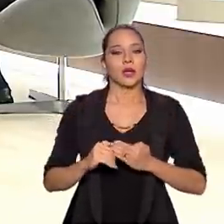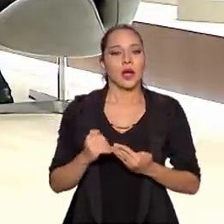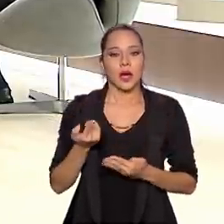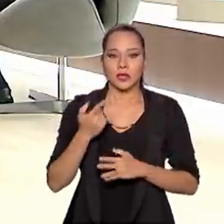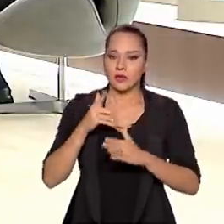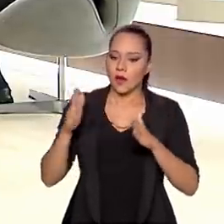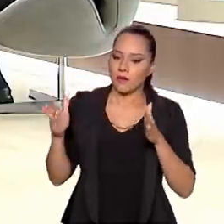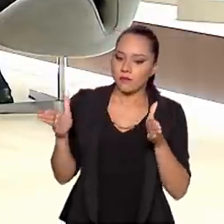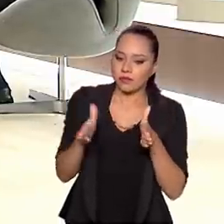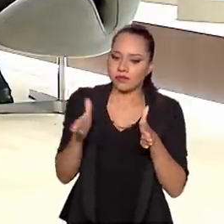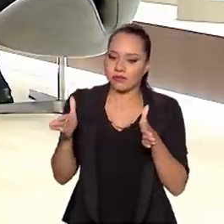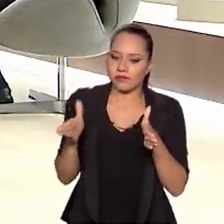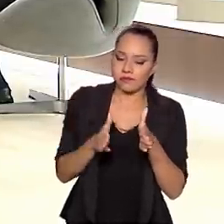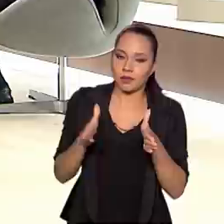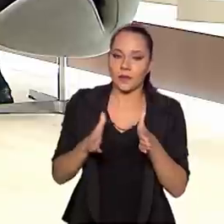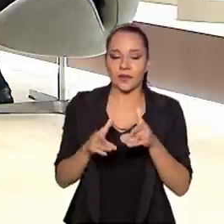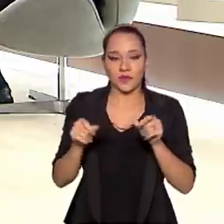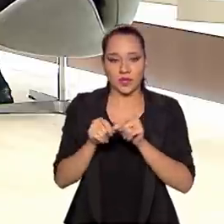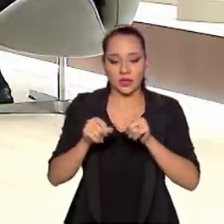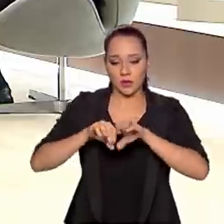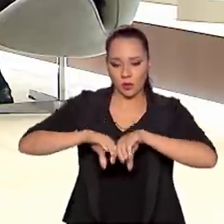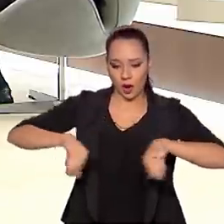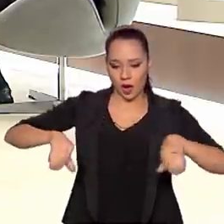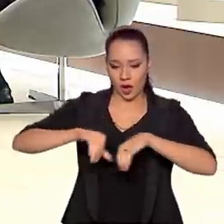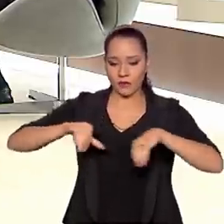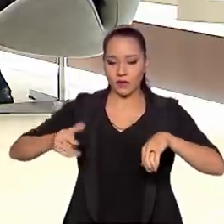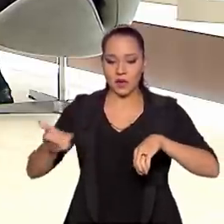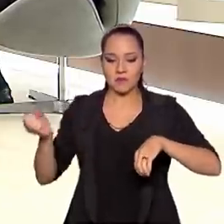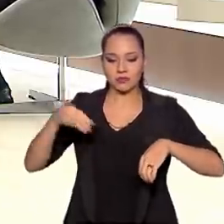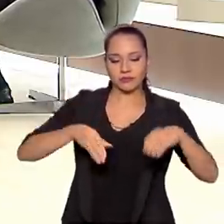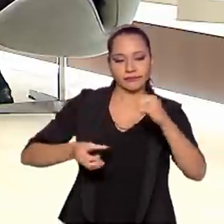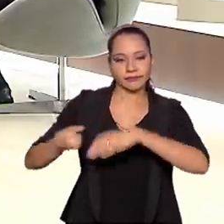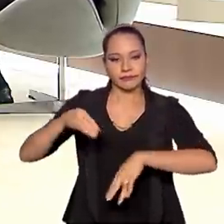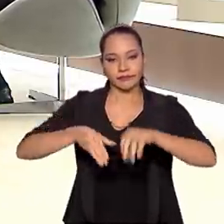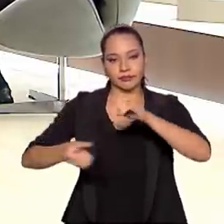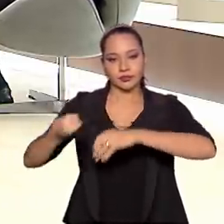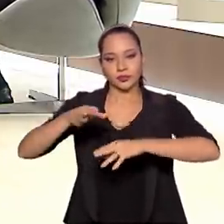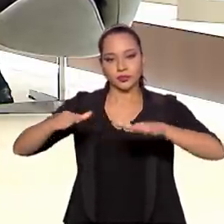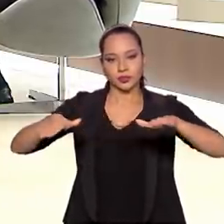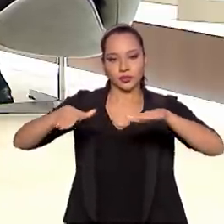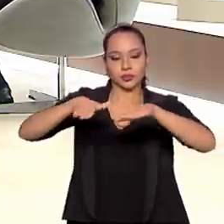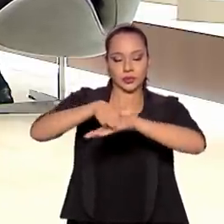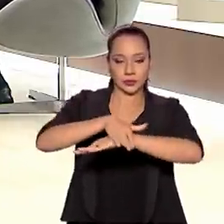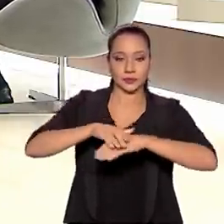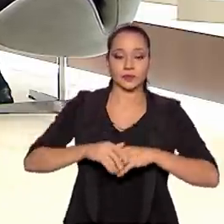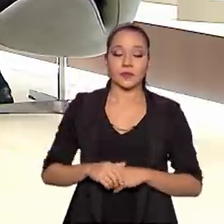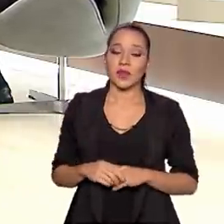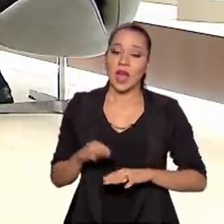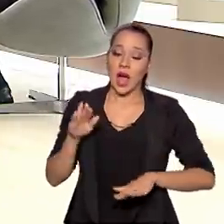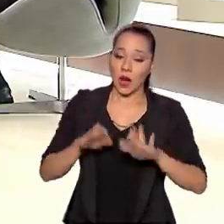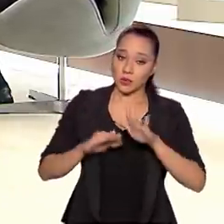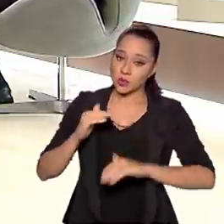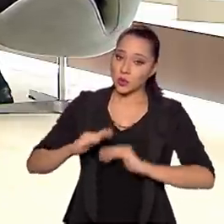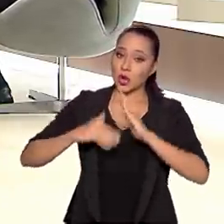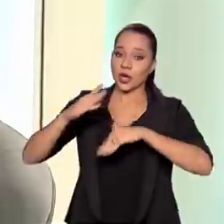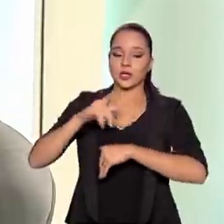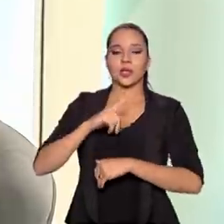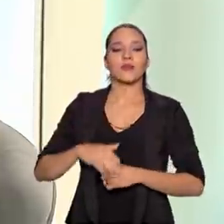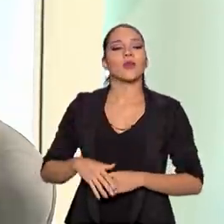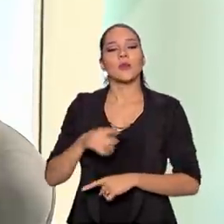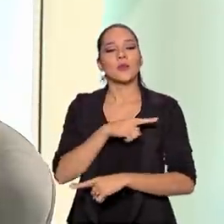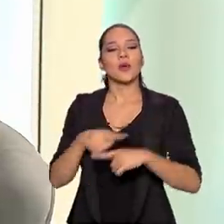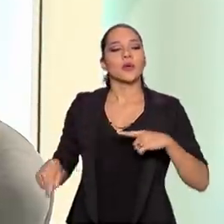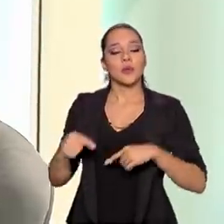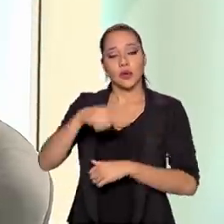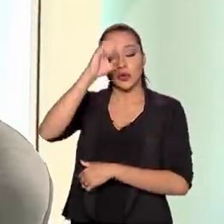Pressionando ali, fazendo aquela cavidade, fazendo um espaço para que o rejeito seja colocado ali. Um dos avanços que nós tivemos, proibiu-se